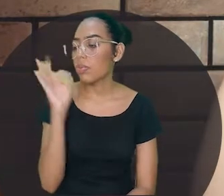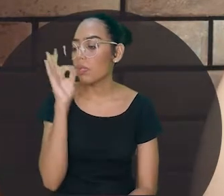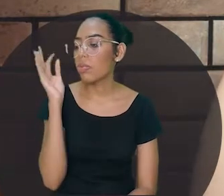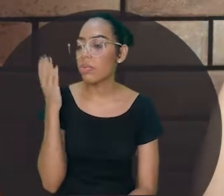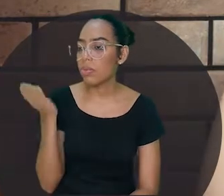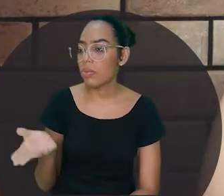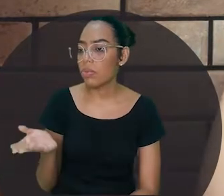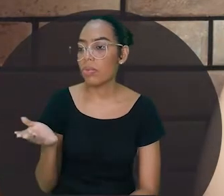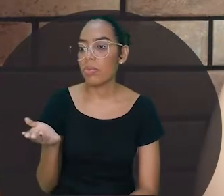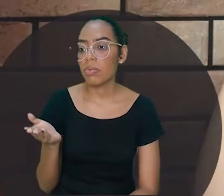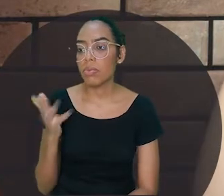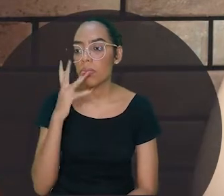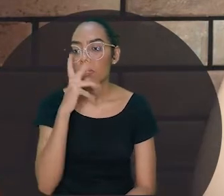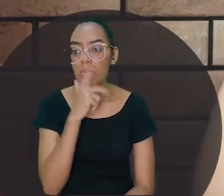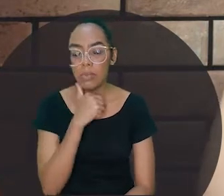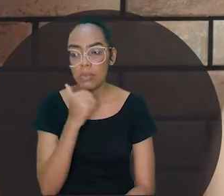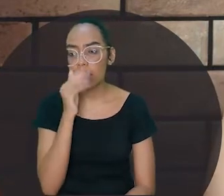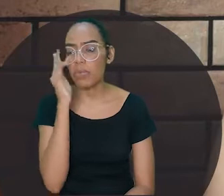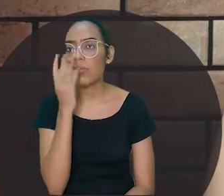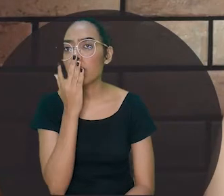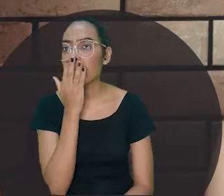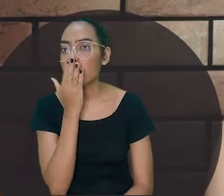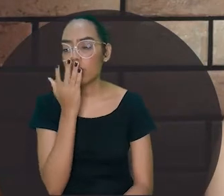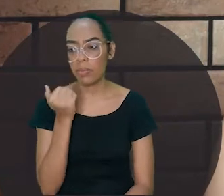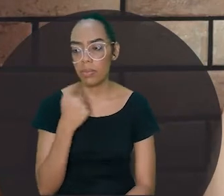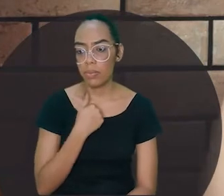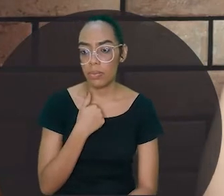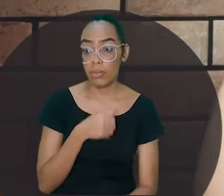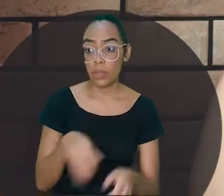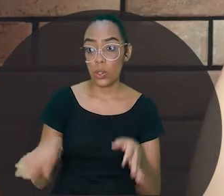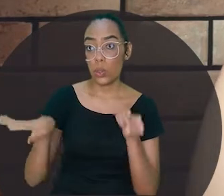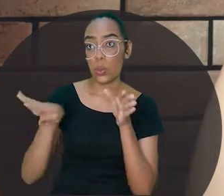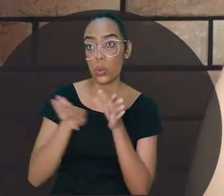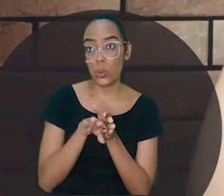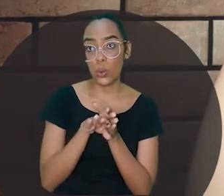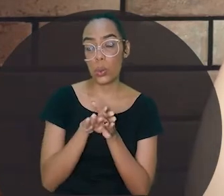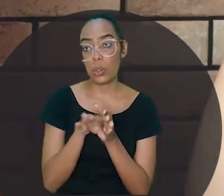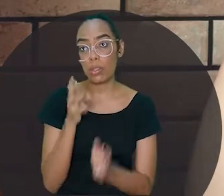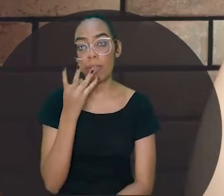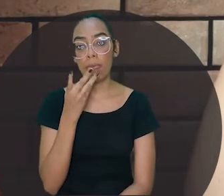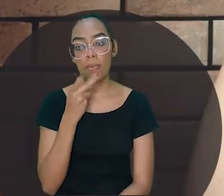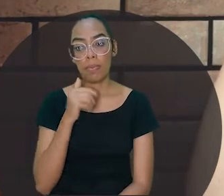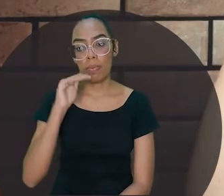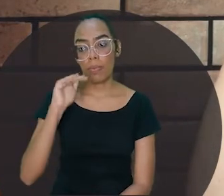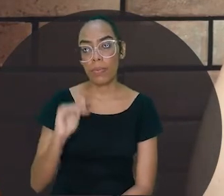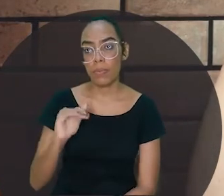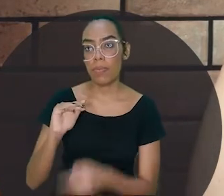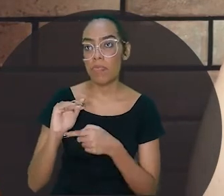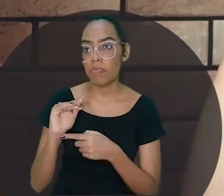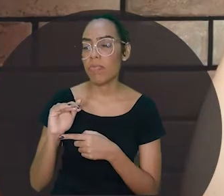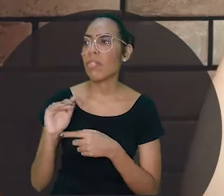outra que linda a cor dessa flor, não é? Até que ele chegou no Xing Ling Ling